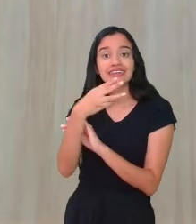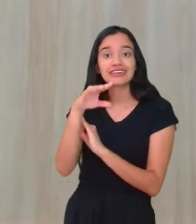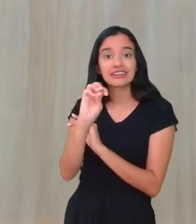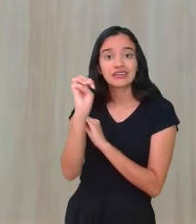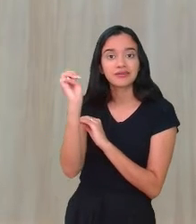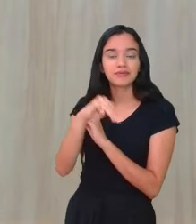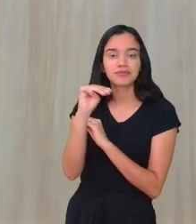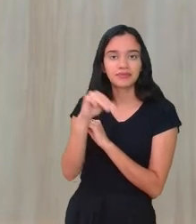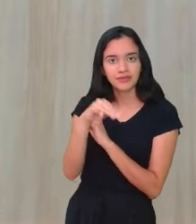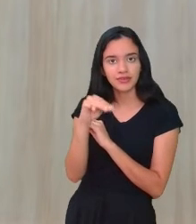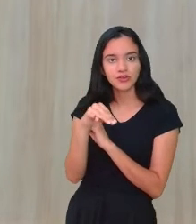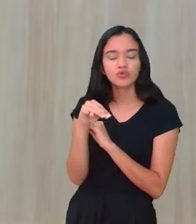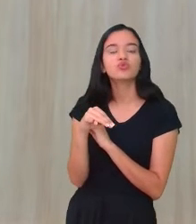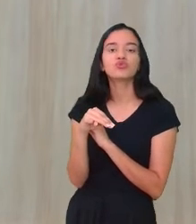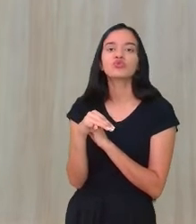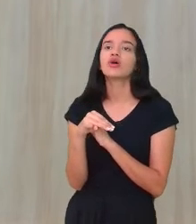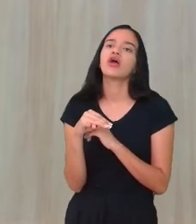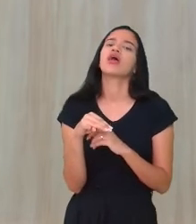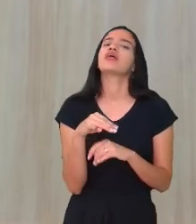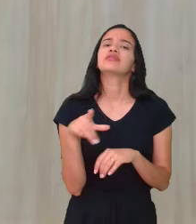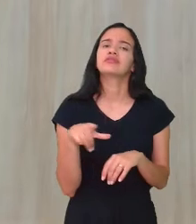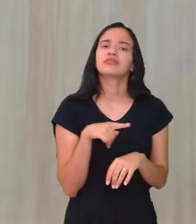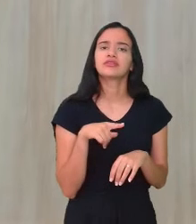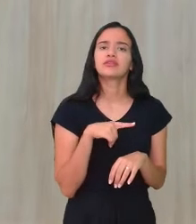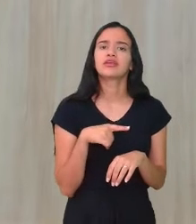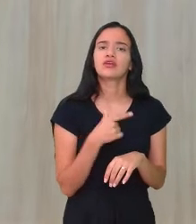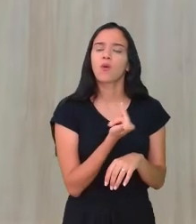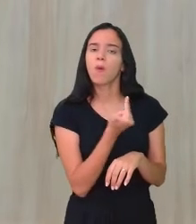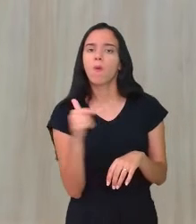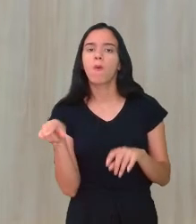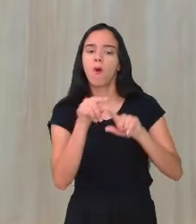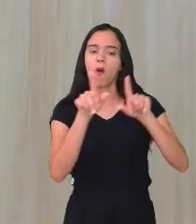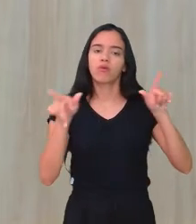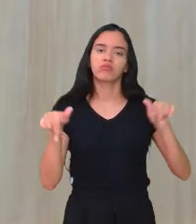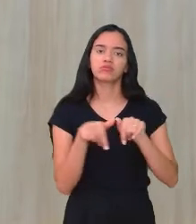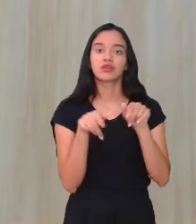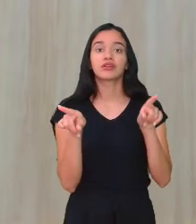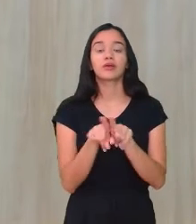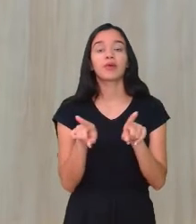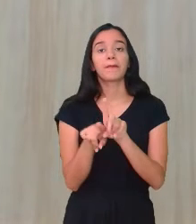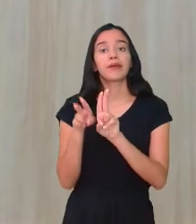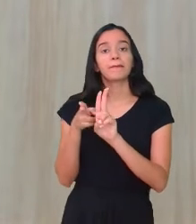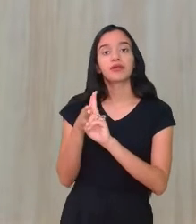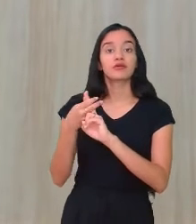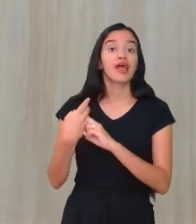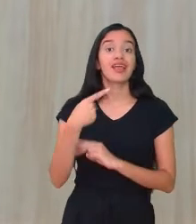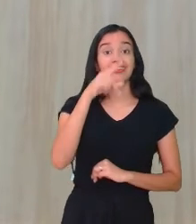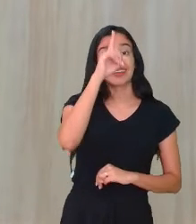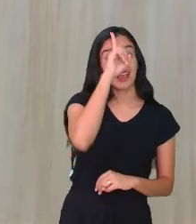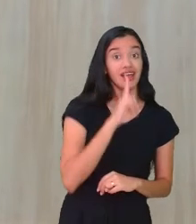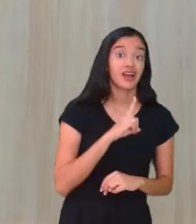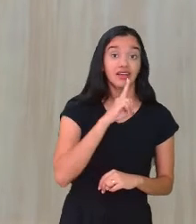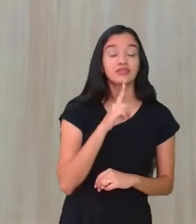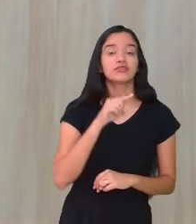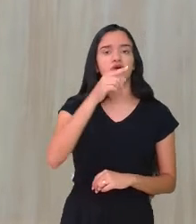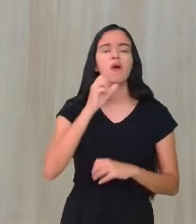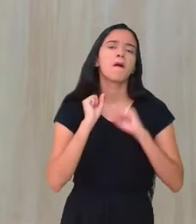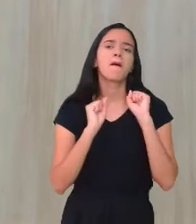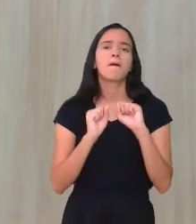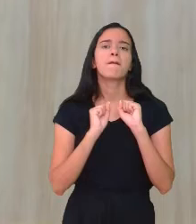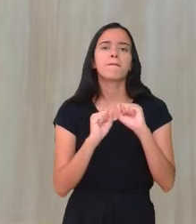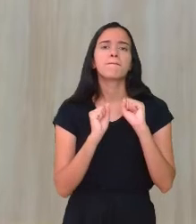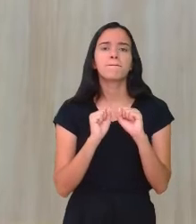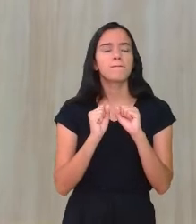minutos existem também outras clínicas por aí pelo SUS esse exame é gratuito e você pode